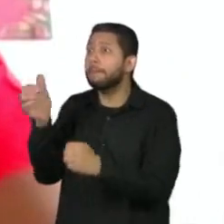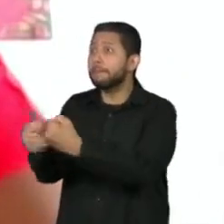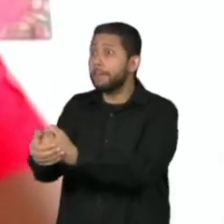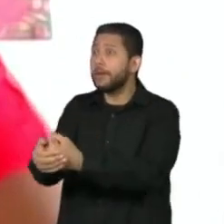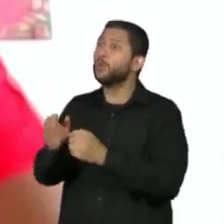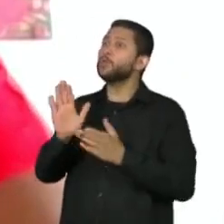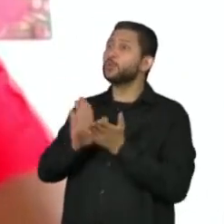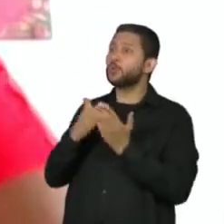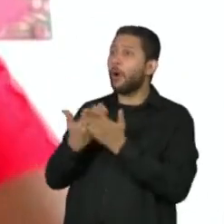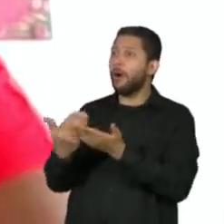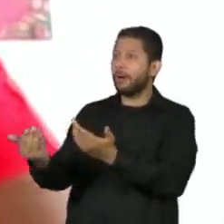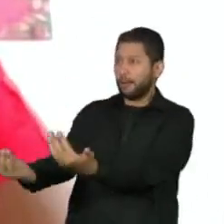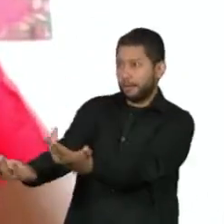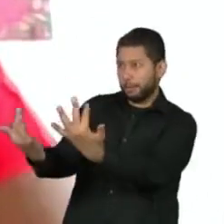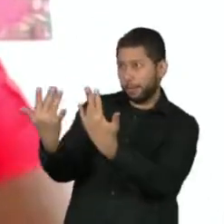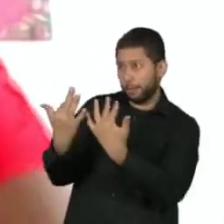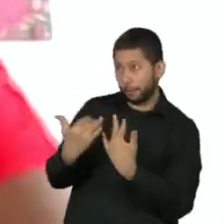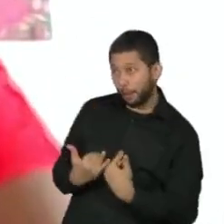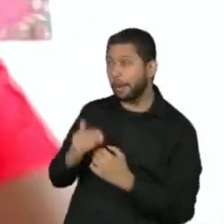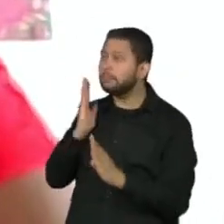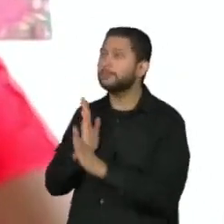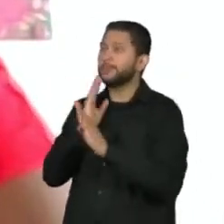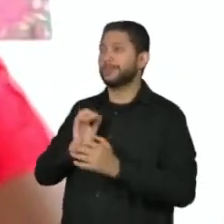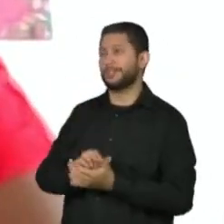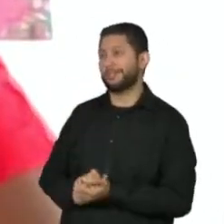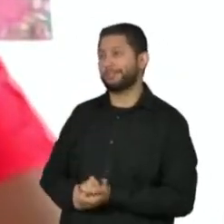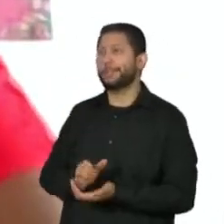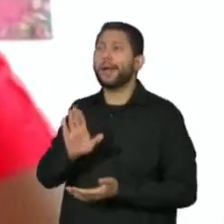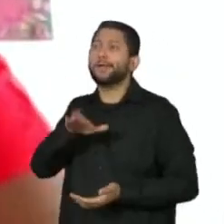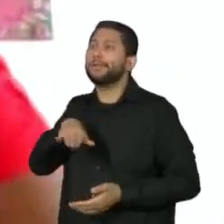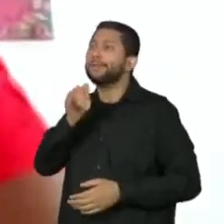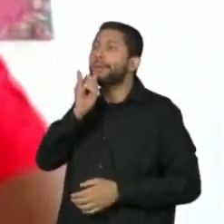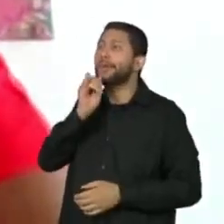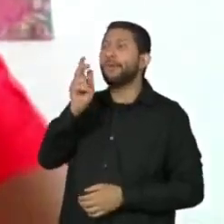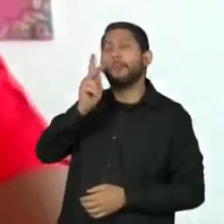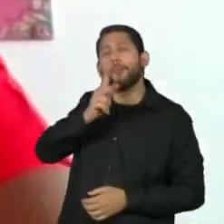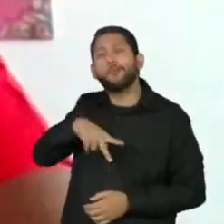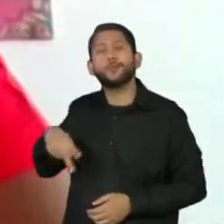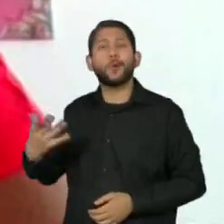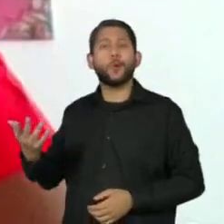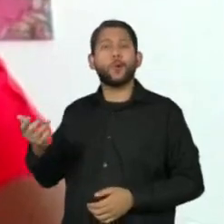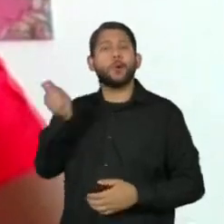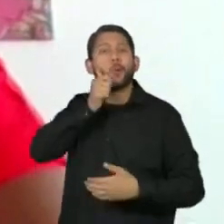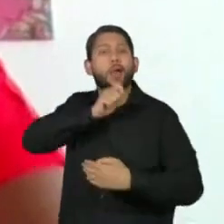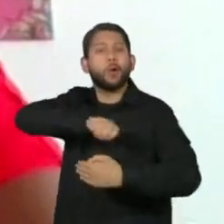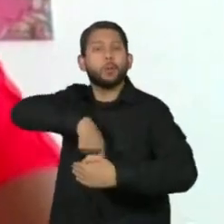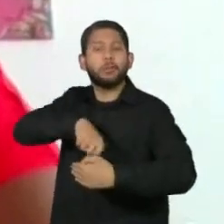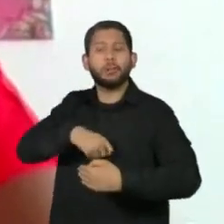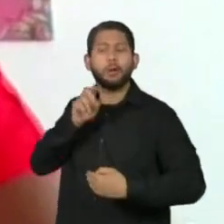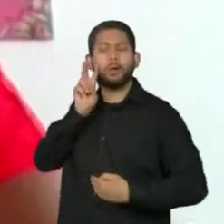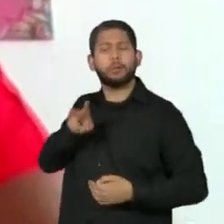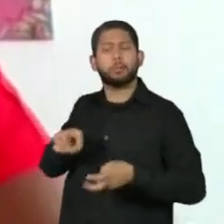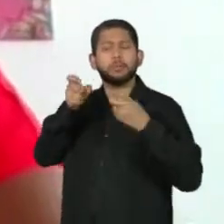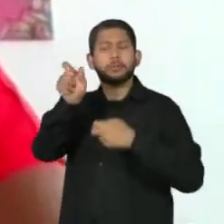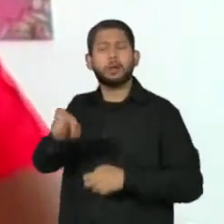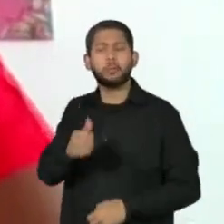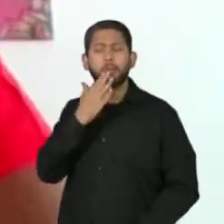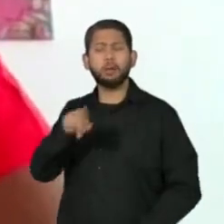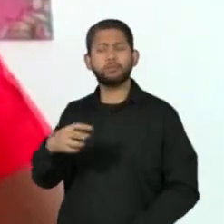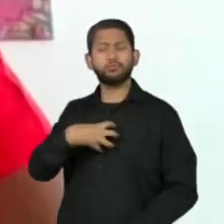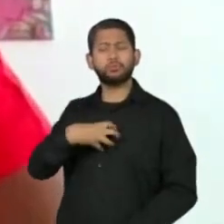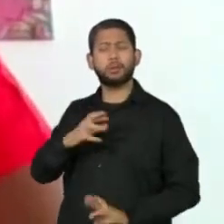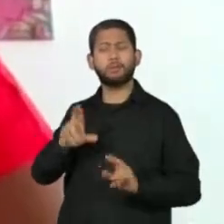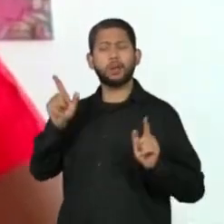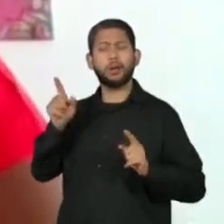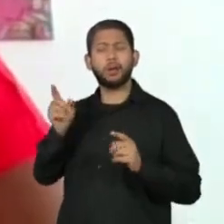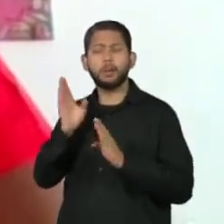Muitas vezes vai ser o professor, a merendeira, que vai identificar essas mudanças de comportamento na criança